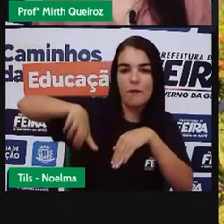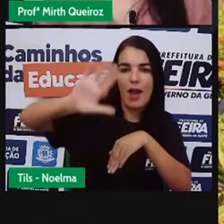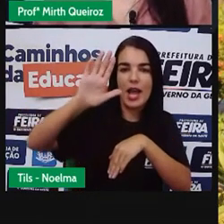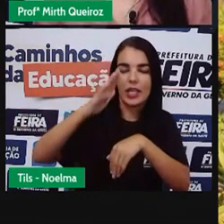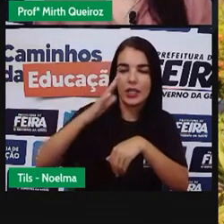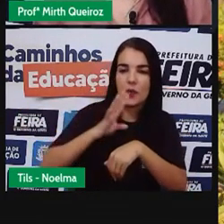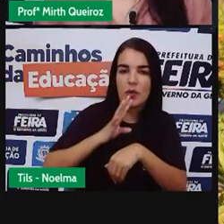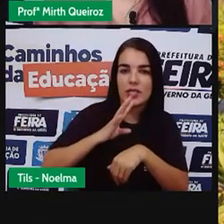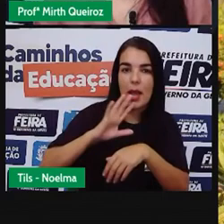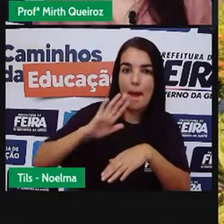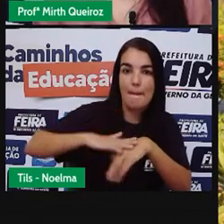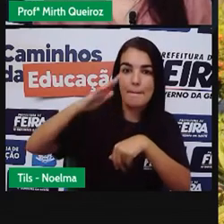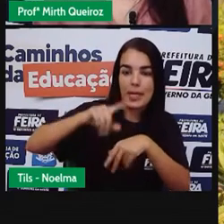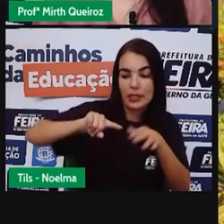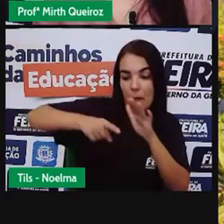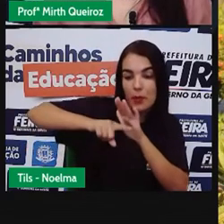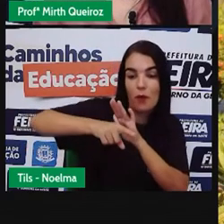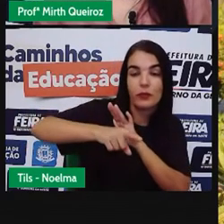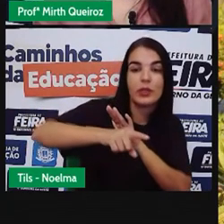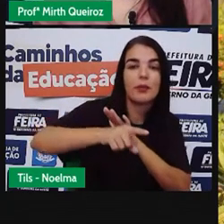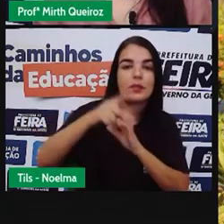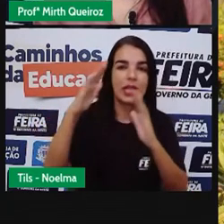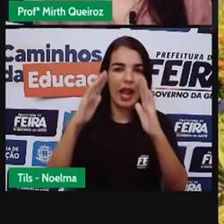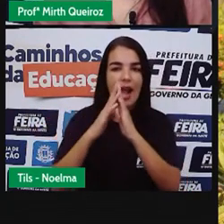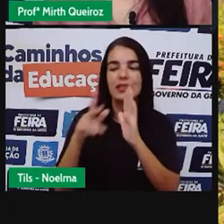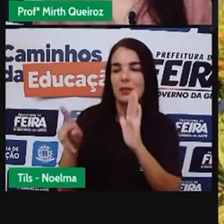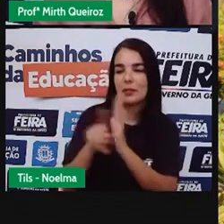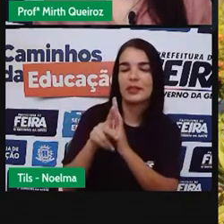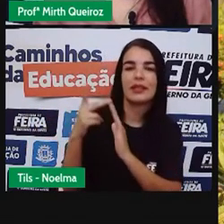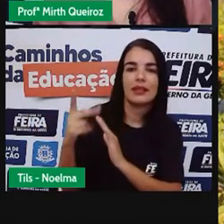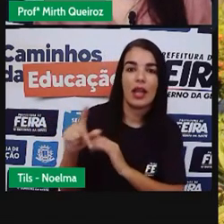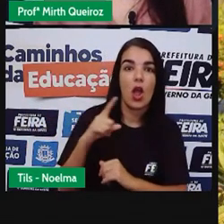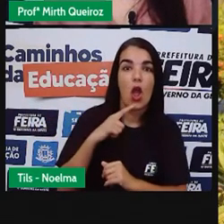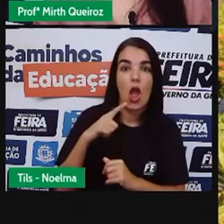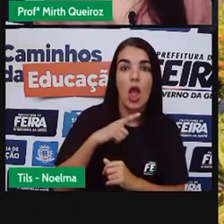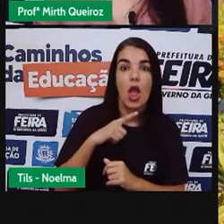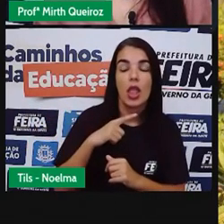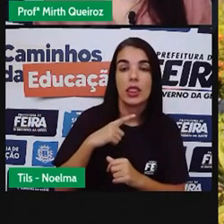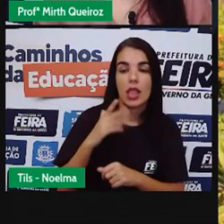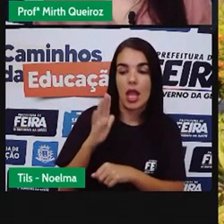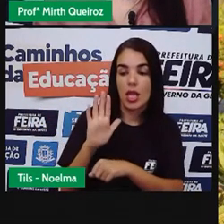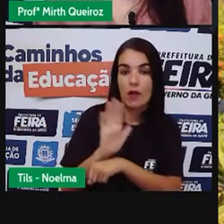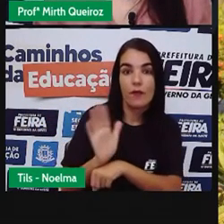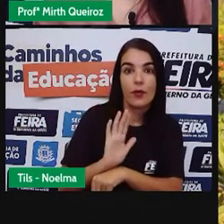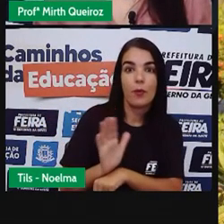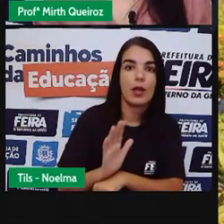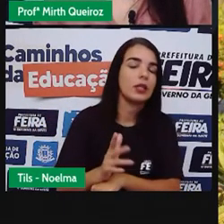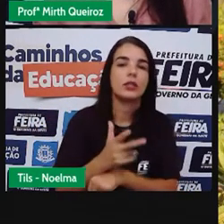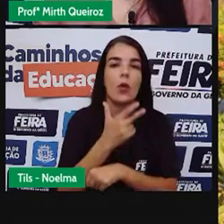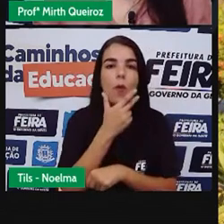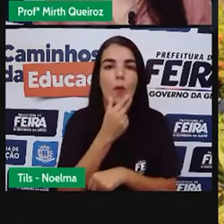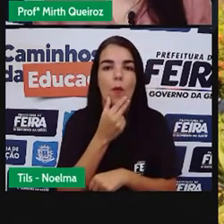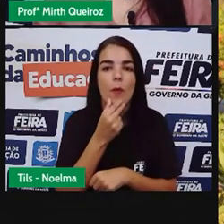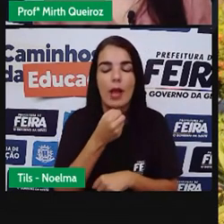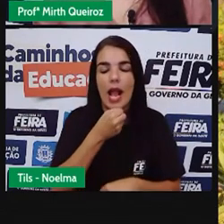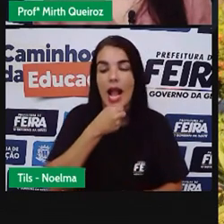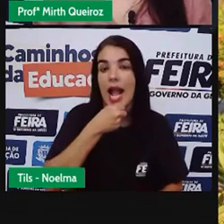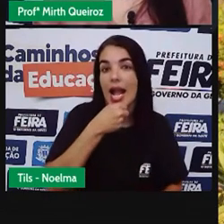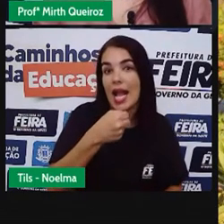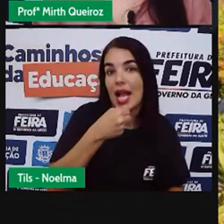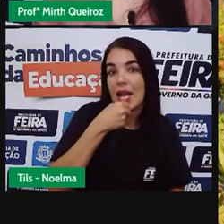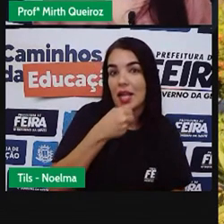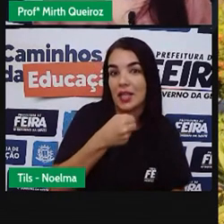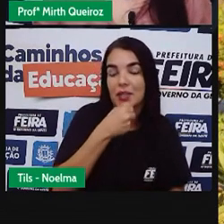A casa dele Inclusive tem até Uma das filmagens Que é com o Celu Costa Que é um cantor